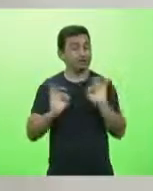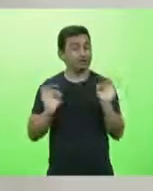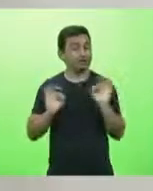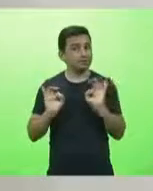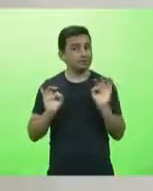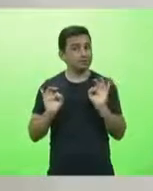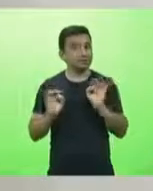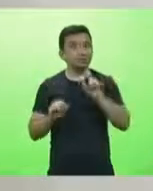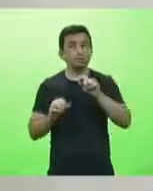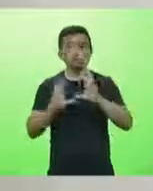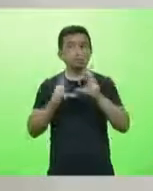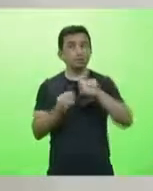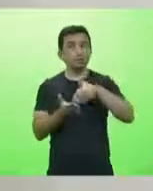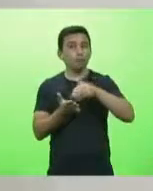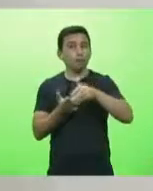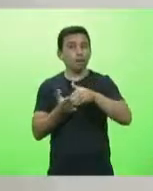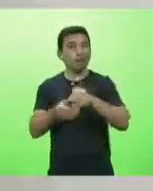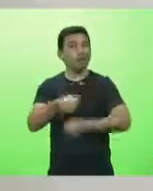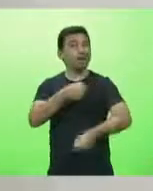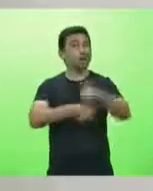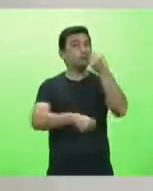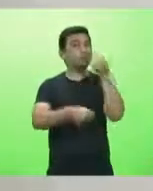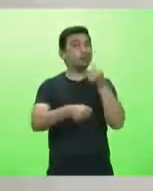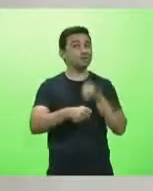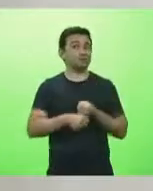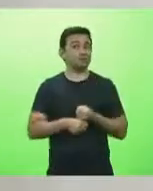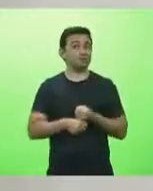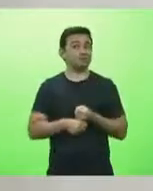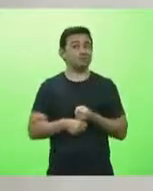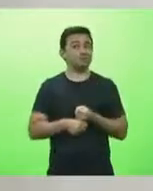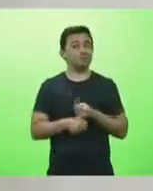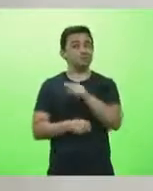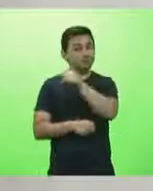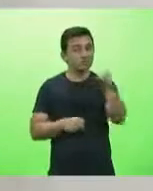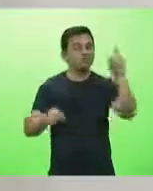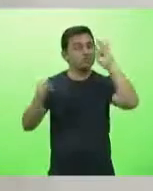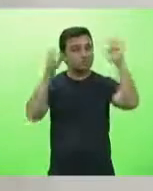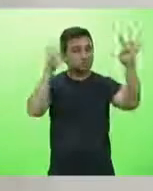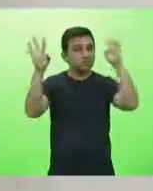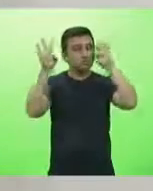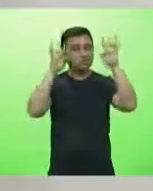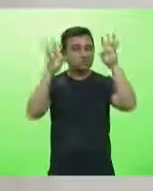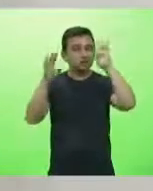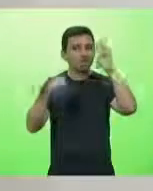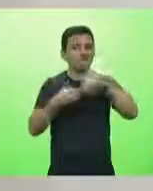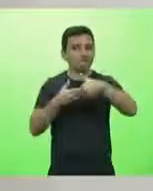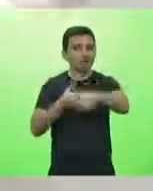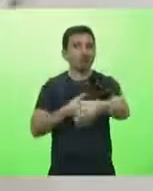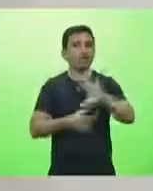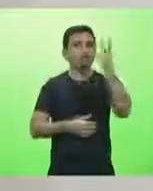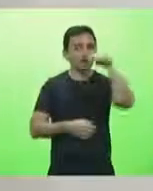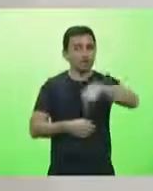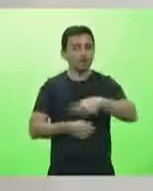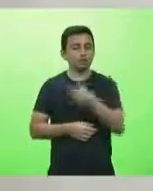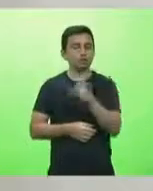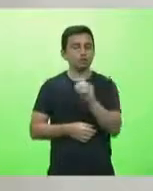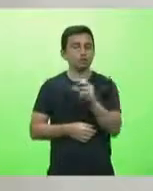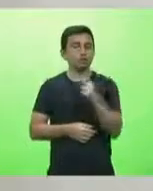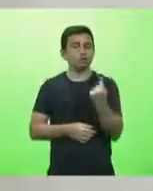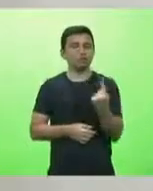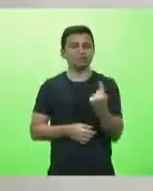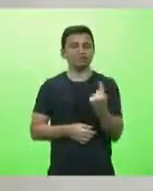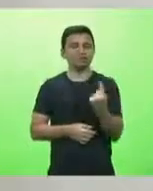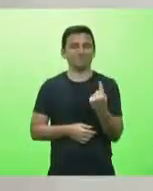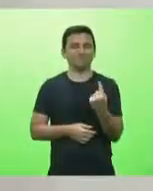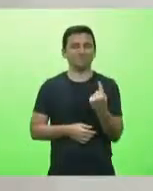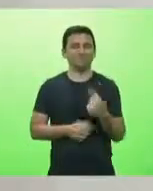demissões aconteceram ainda no ano passado. Então, os senhores imaginam o que acontecerá neste ano, somando as demissões do ano passado com